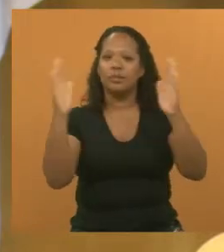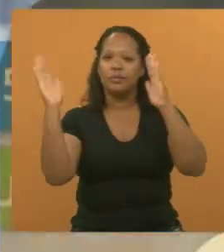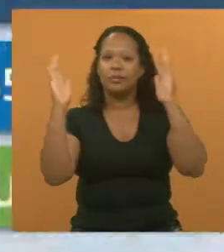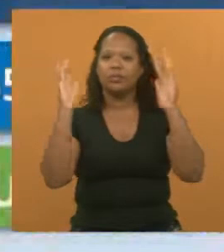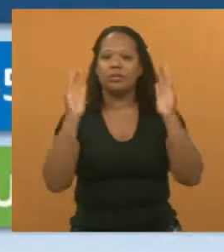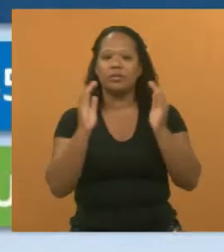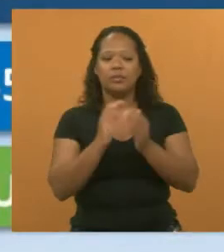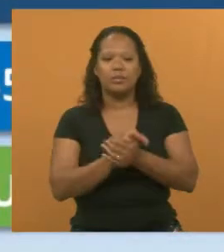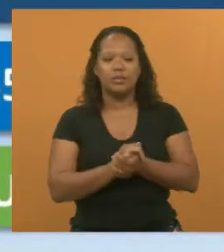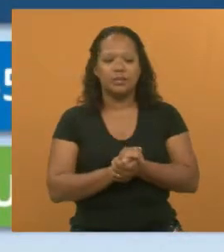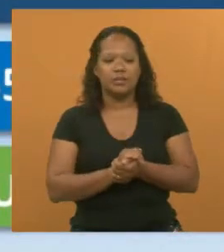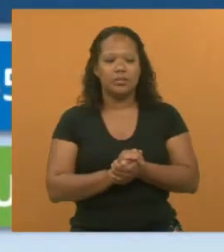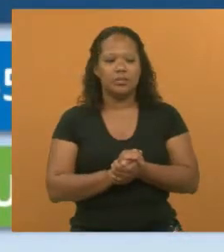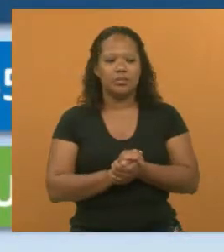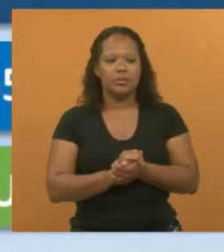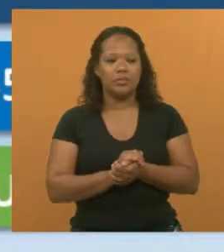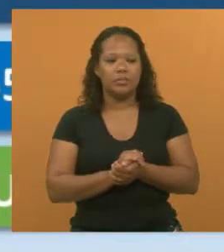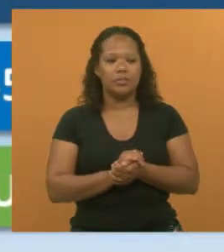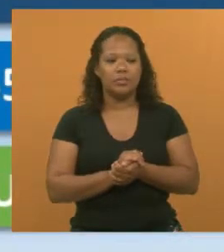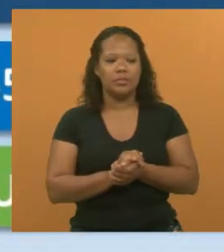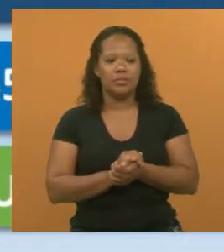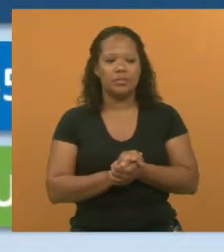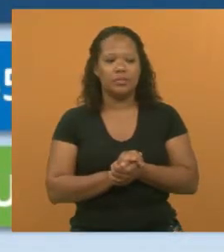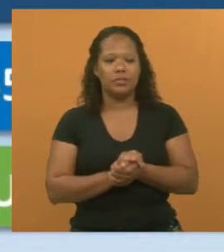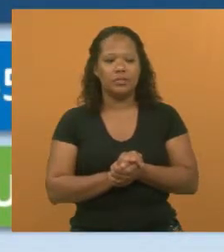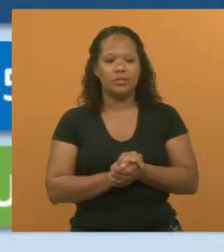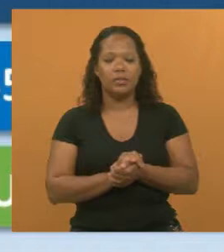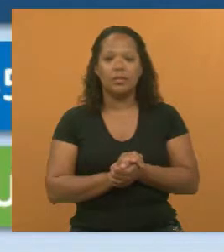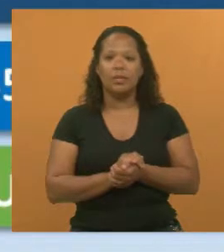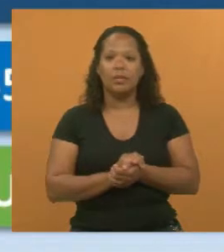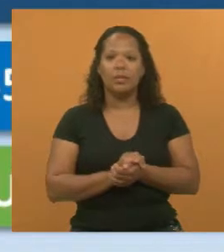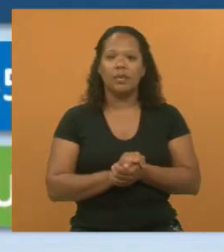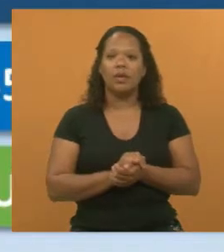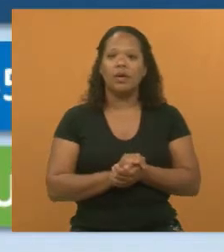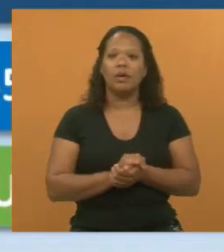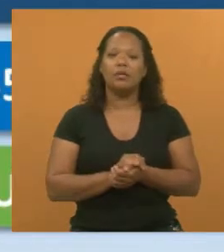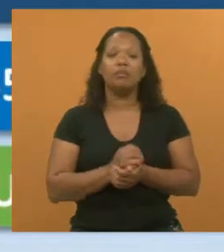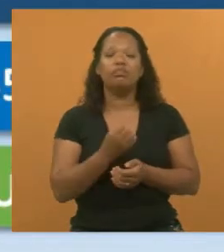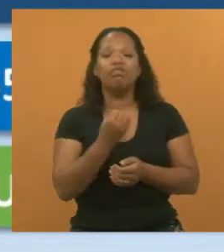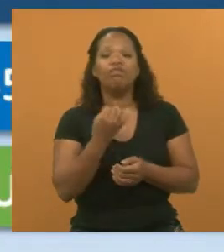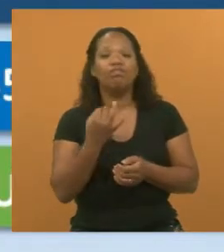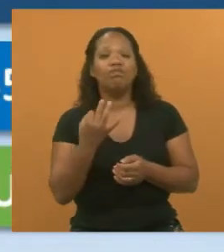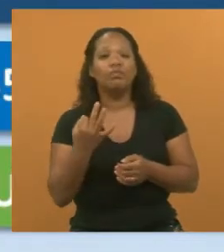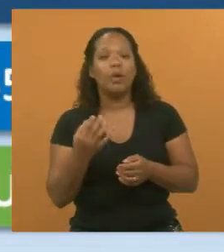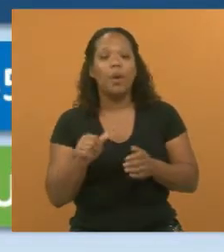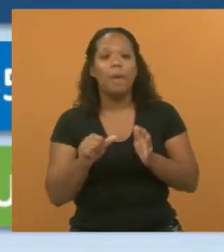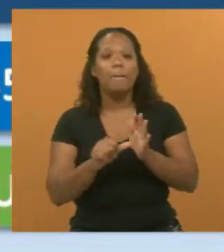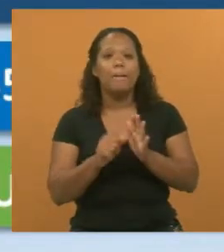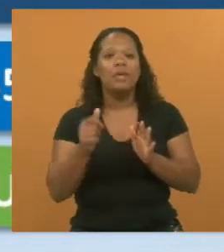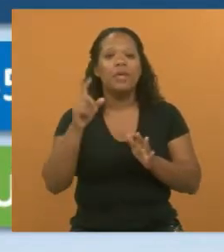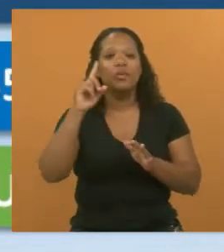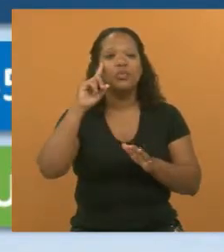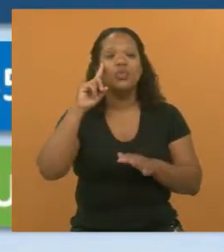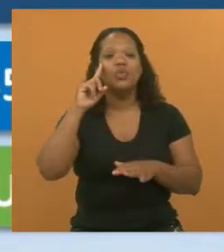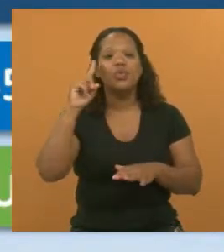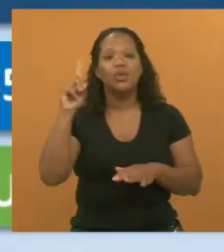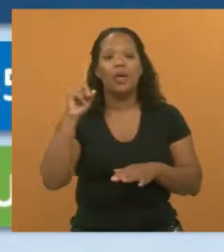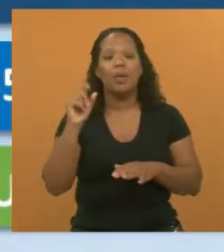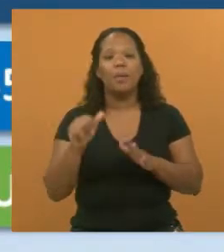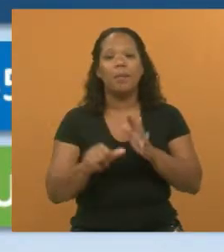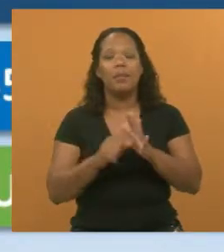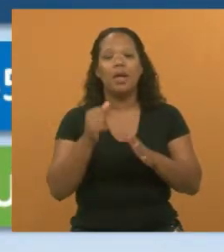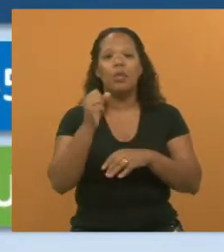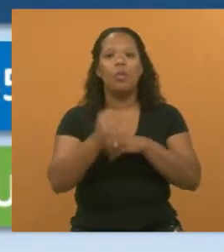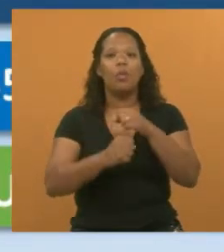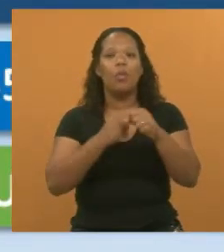por favor? E aí, alguns dados para ilustrar o nosso primeiro dia, o nosso primeiro ano de